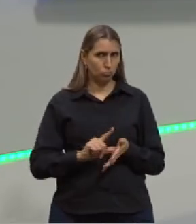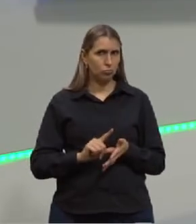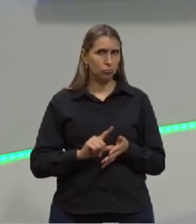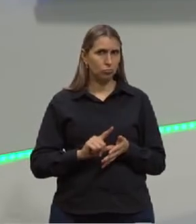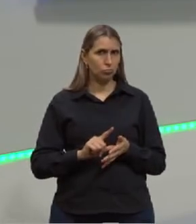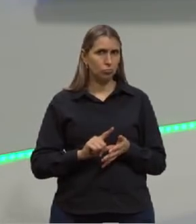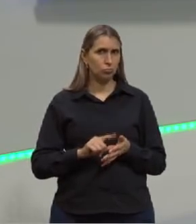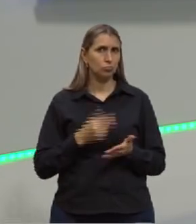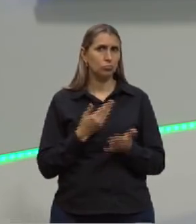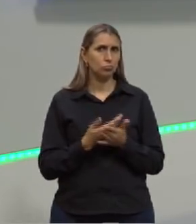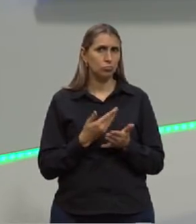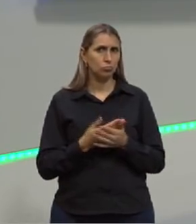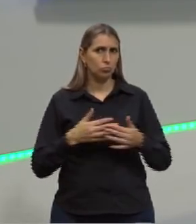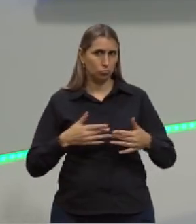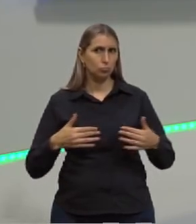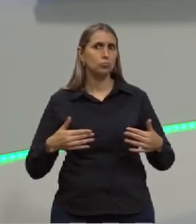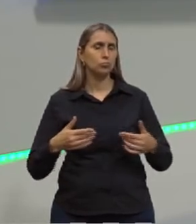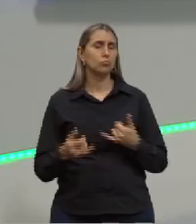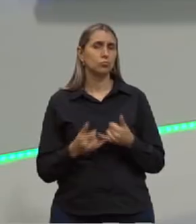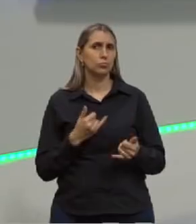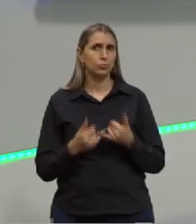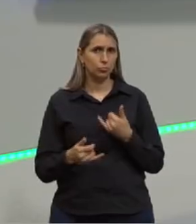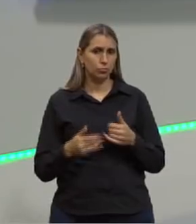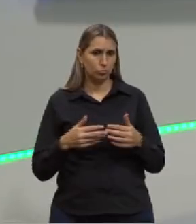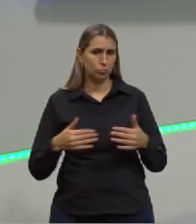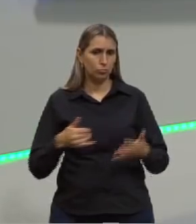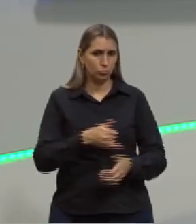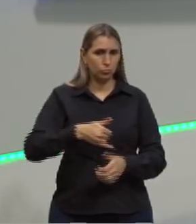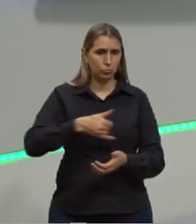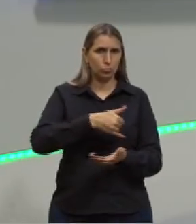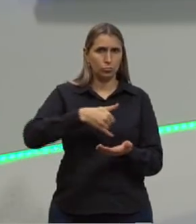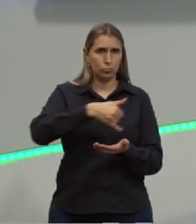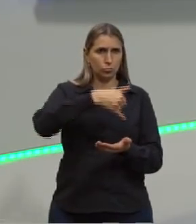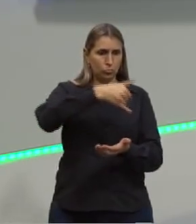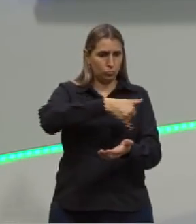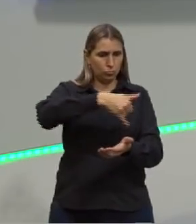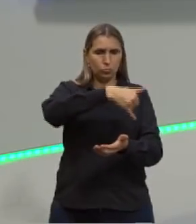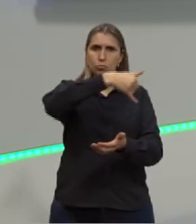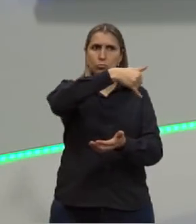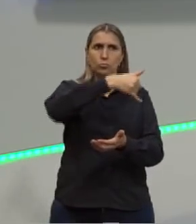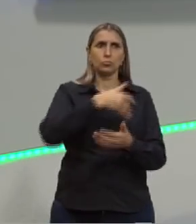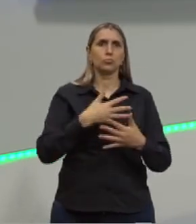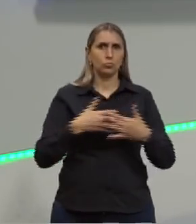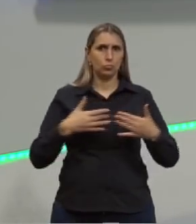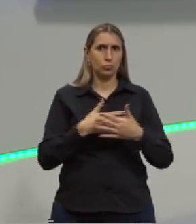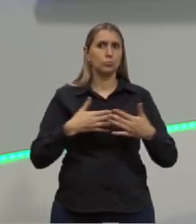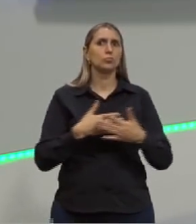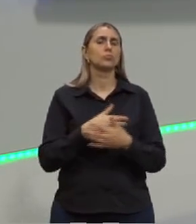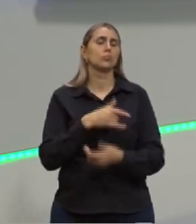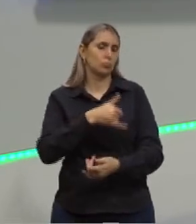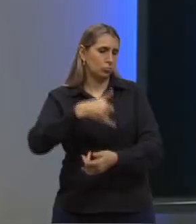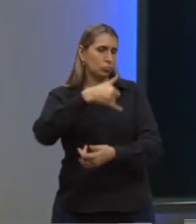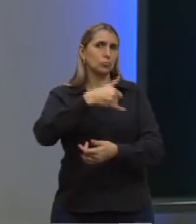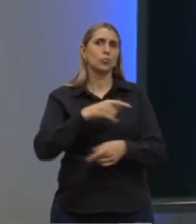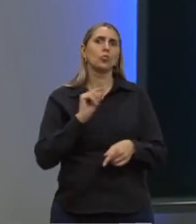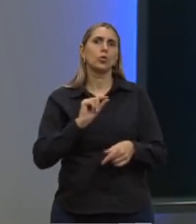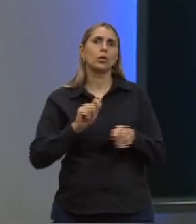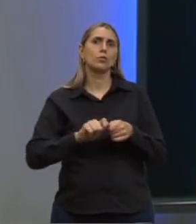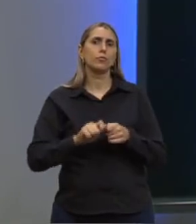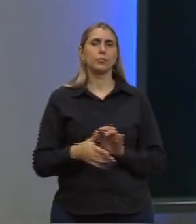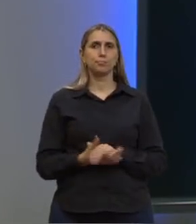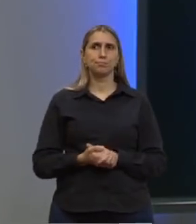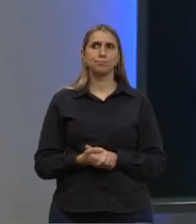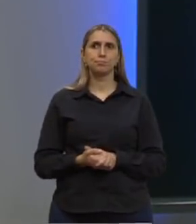nossa aula de tecidos, por exemplo, o tecido adiposo e a gente vai continuar vendo aqui, então, o que eles fazem.